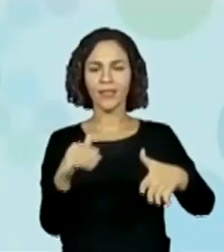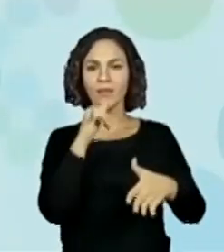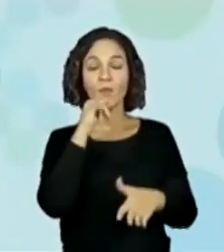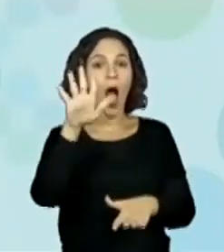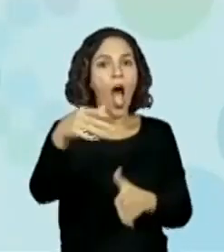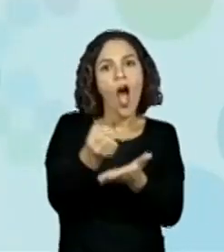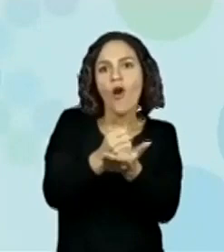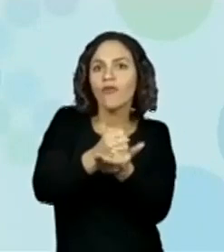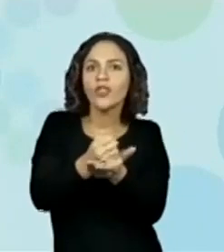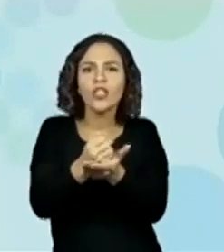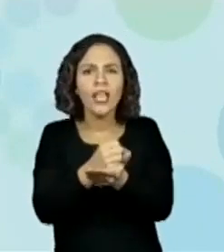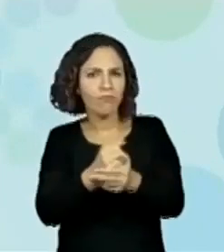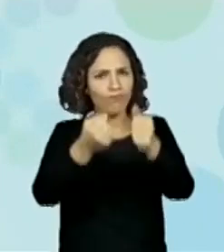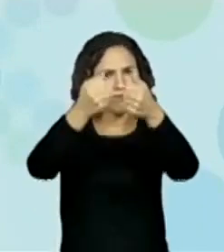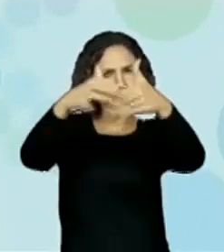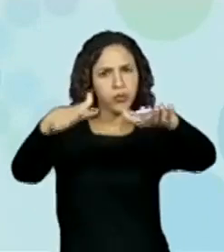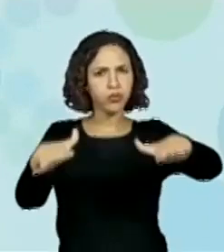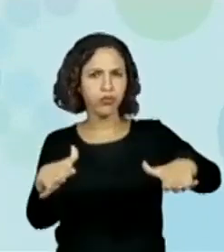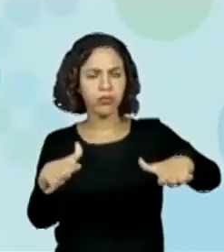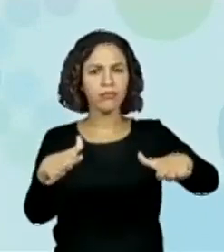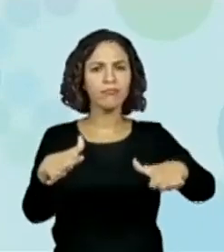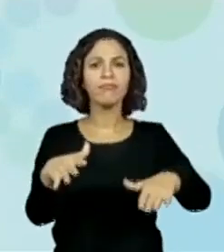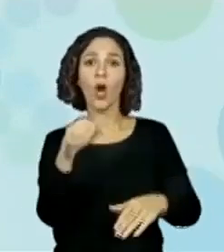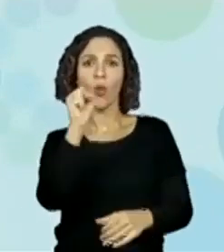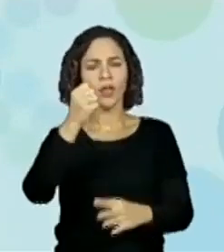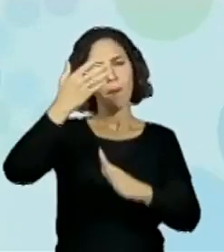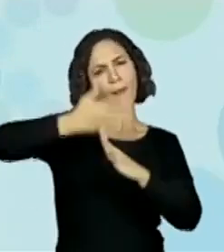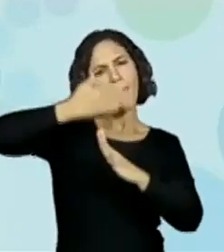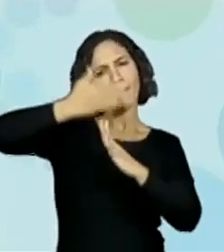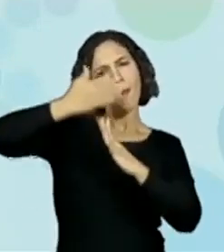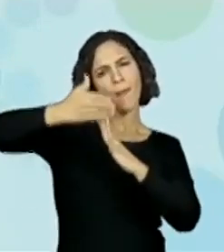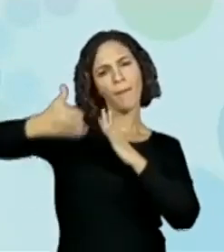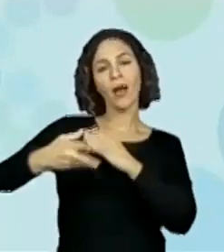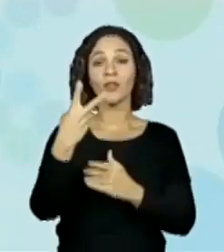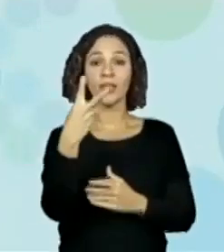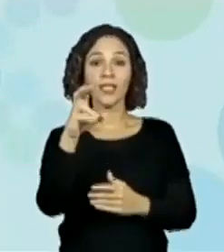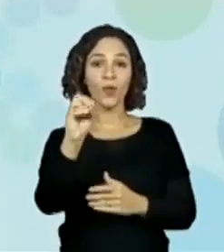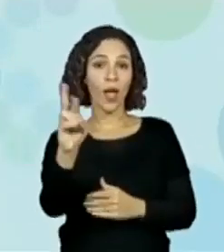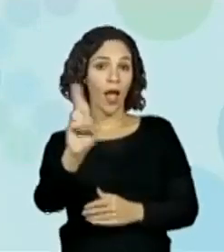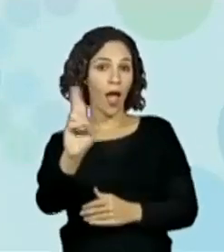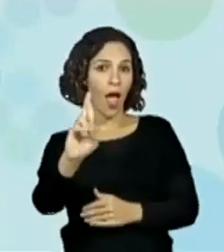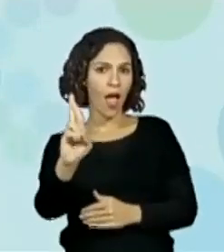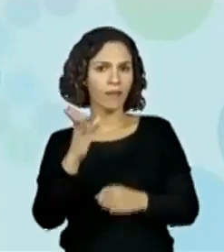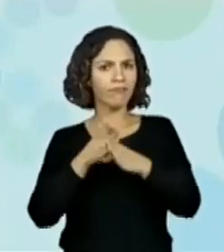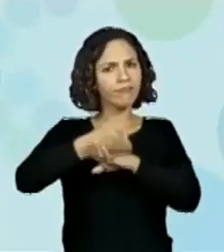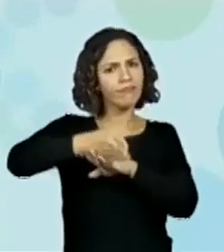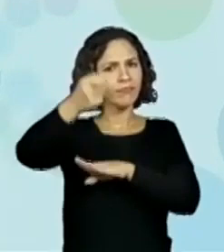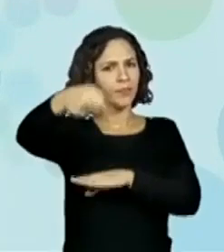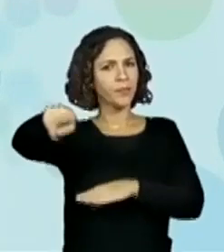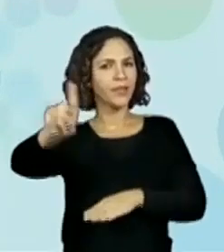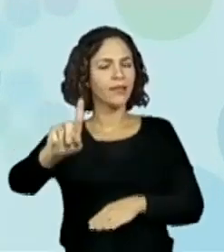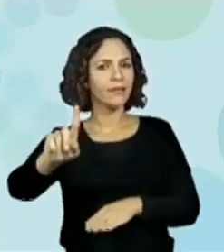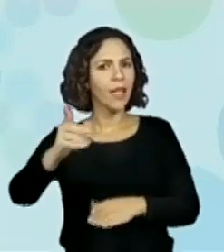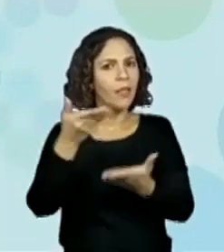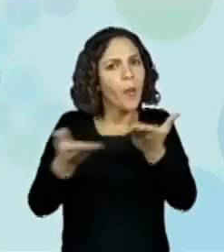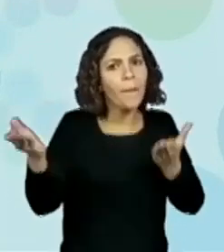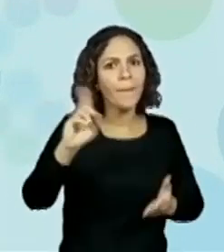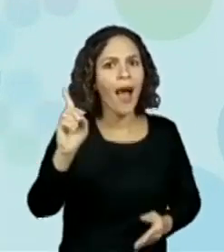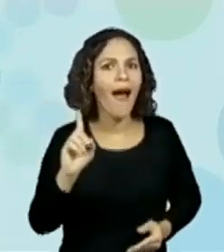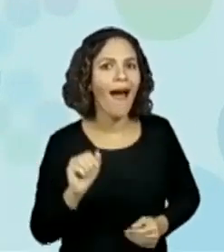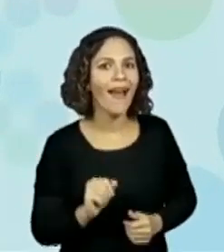Super Videogame, promoção especial, em apenas 8 vezes de R$ 250,00, sem entrada. Não perca!